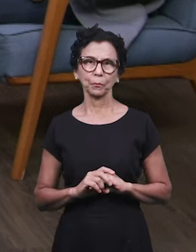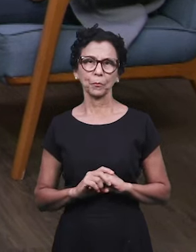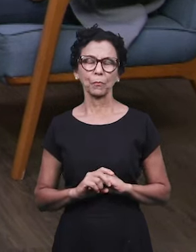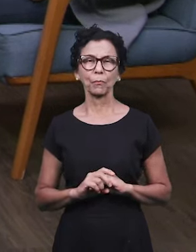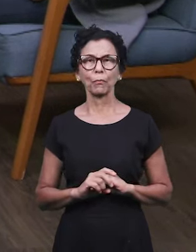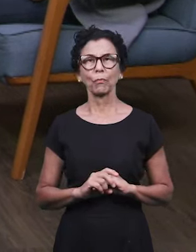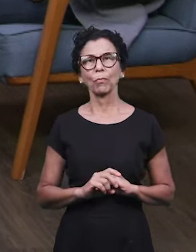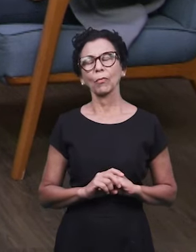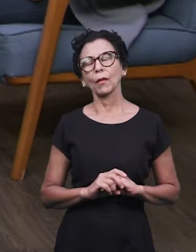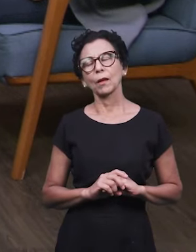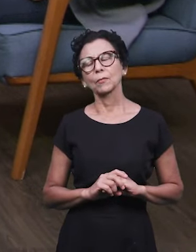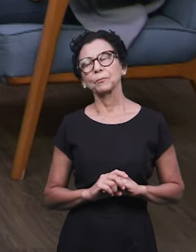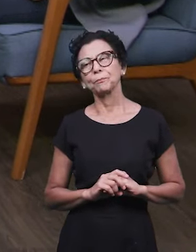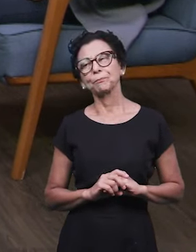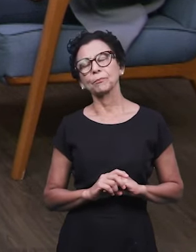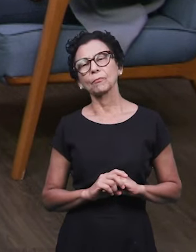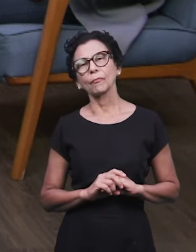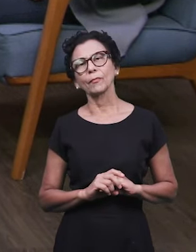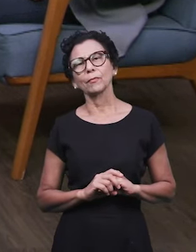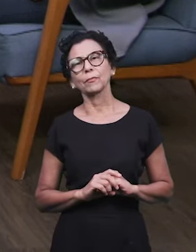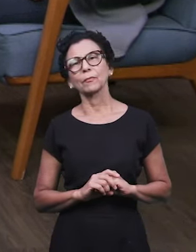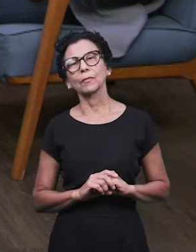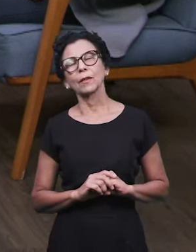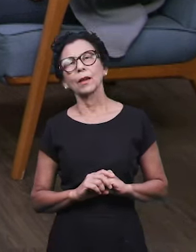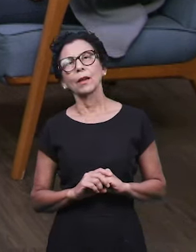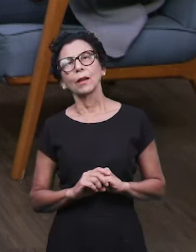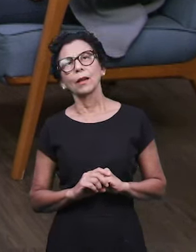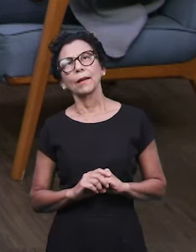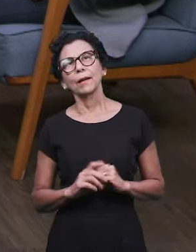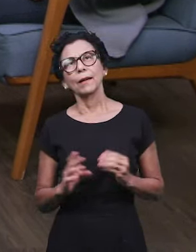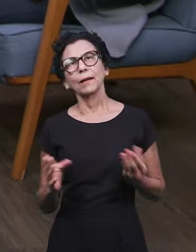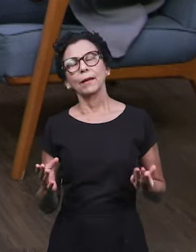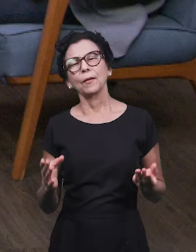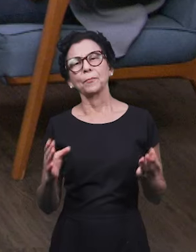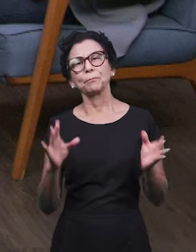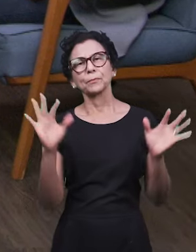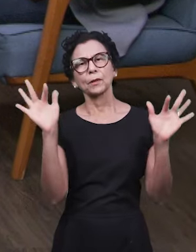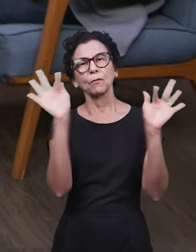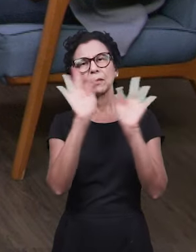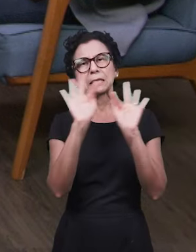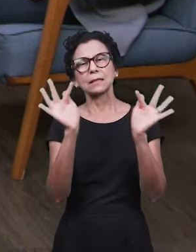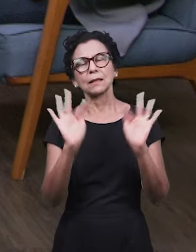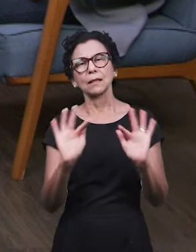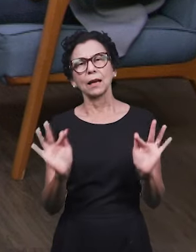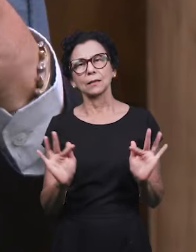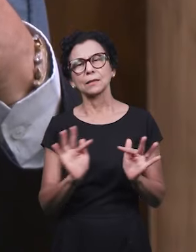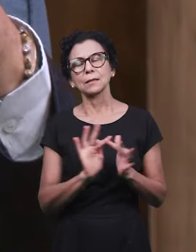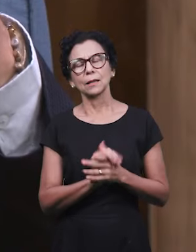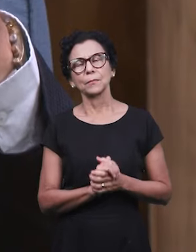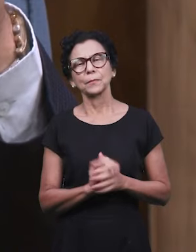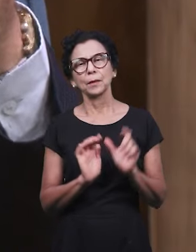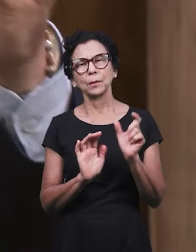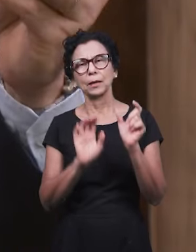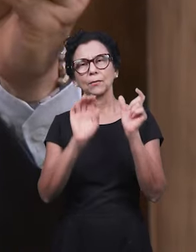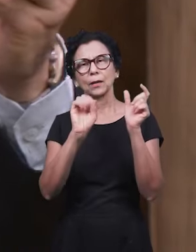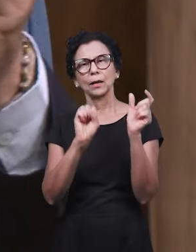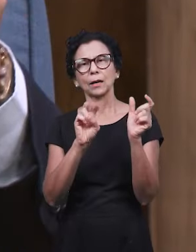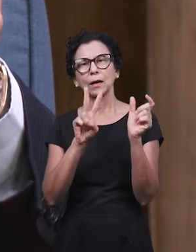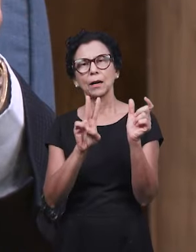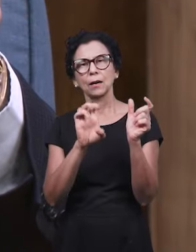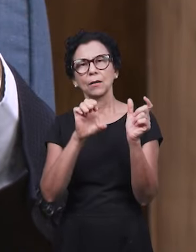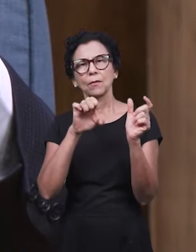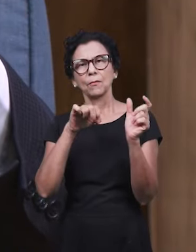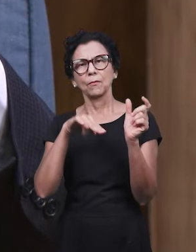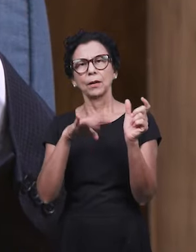bem-aventurado, bem-aventuranças. E faz-se necessário, principalmente para quem está nos